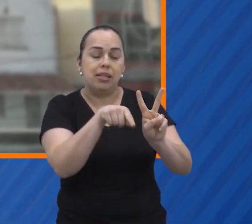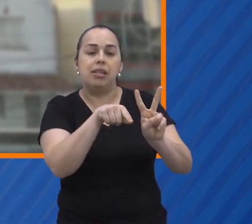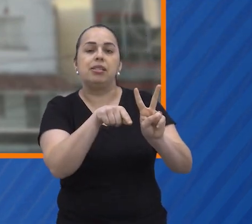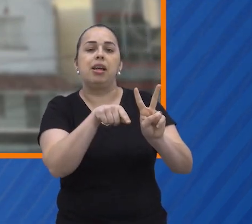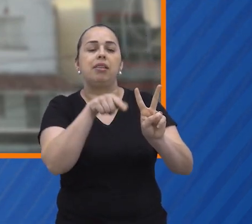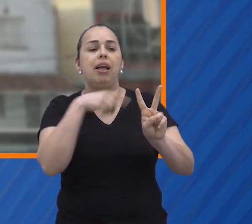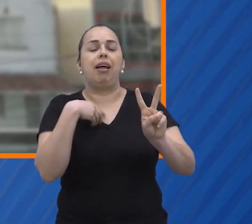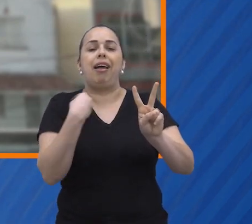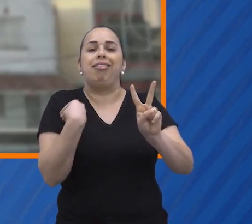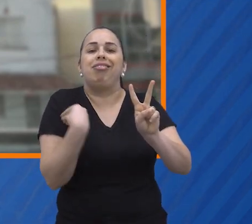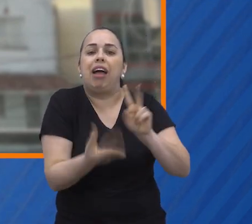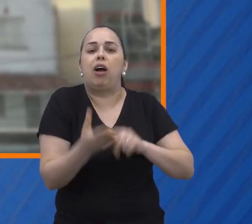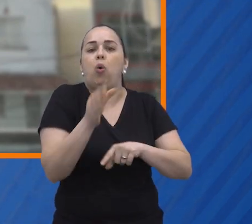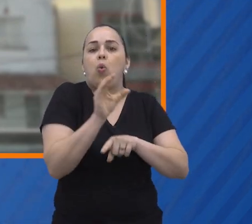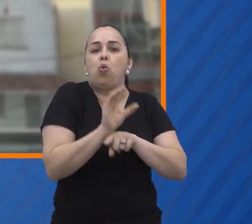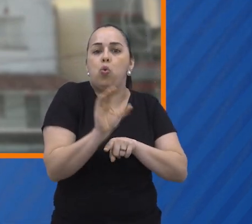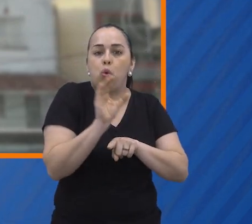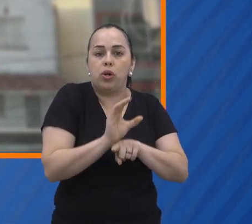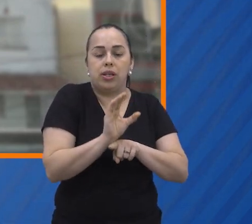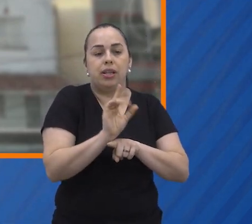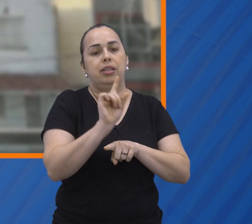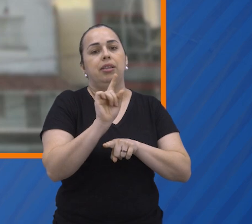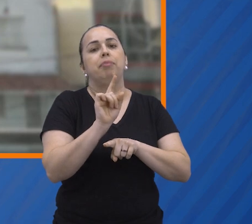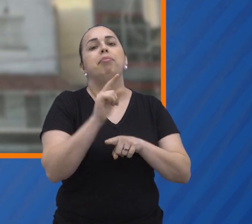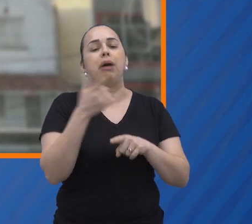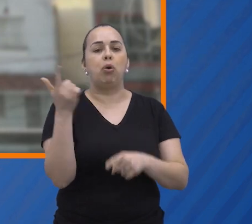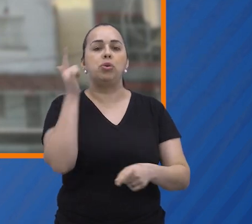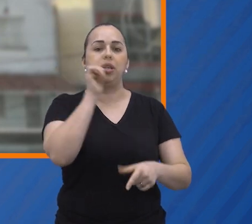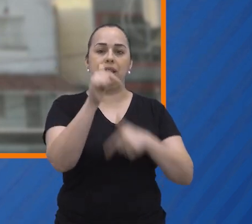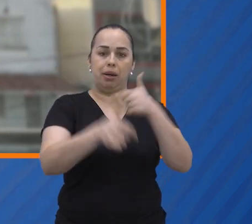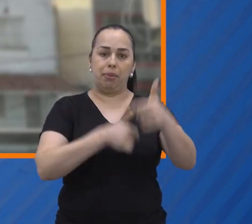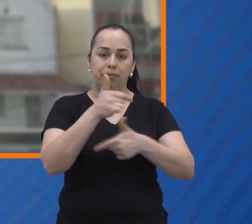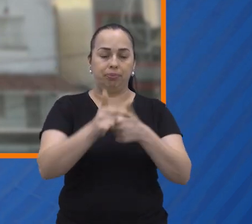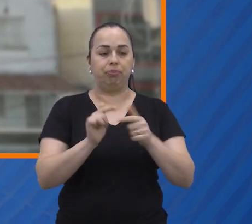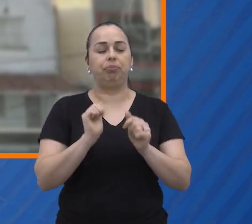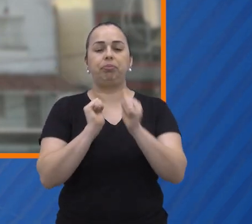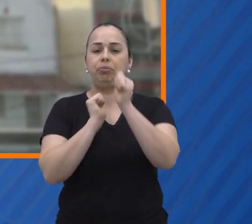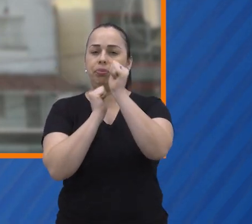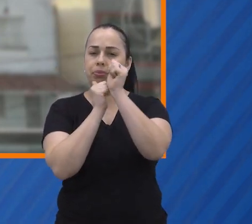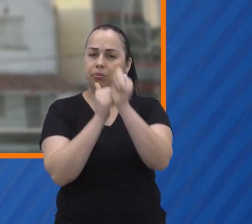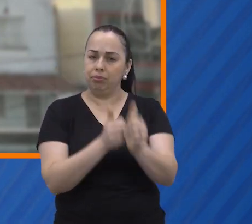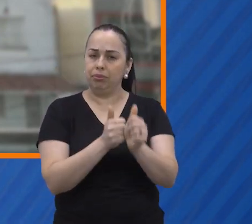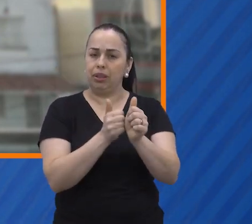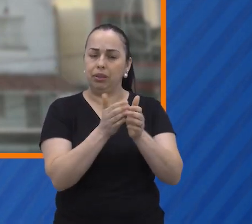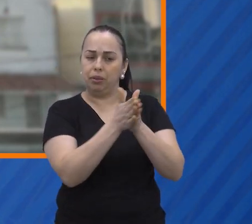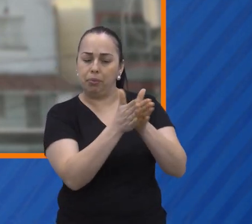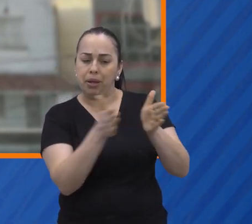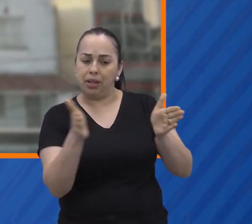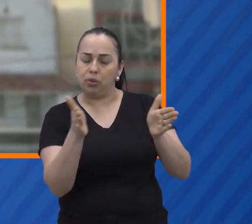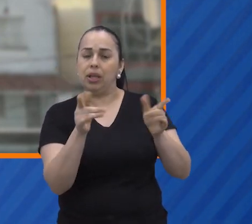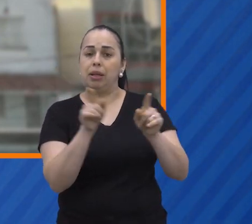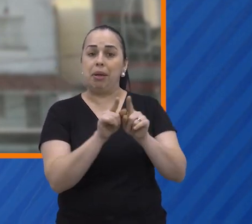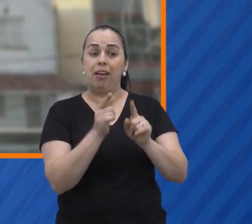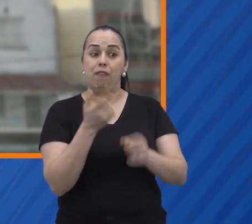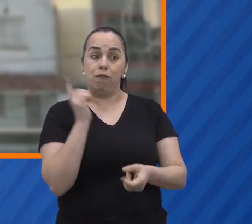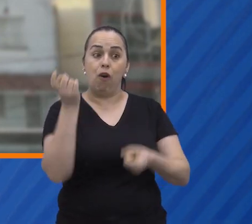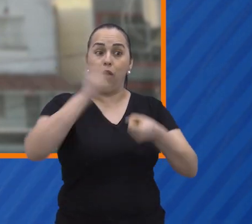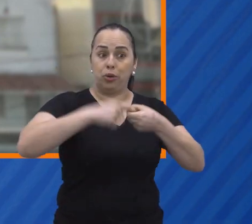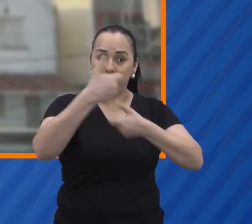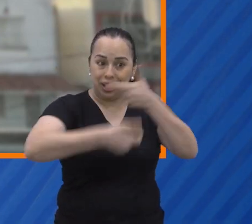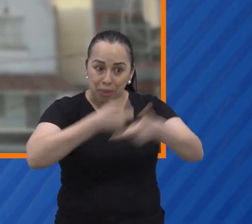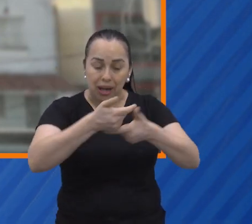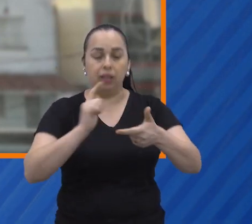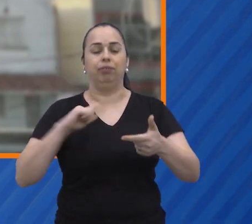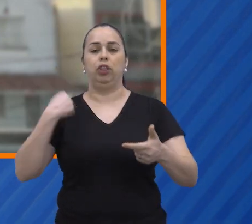meses, elas são capacitadas para serem empregadas. A gente acompanha essas pessoas no centro da jornada de trabalho para